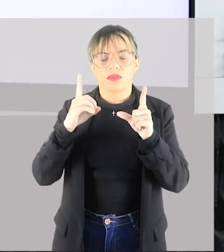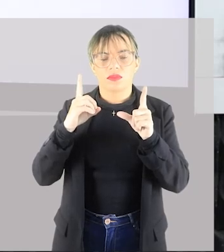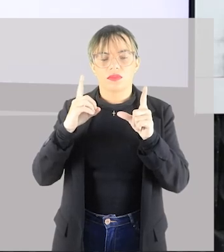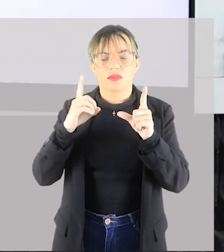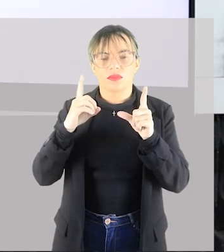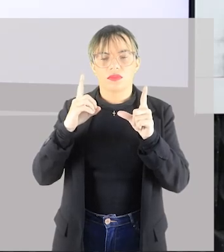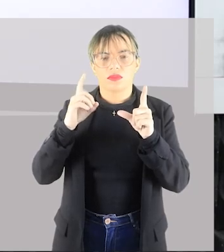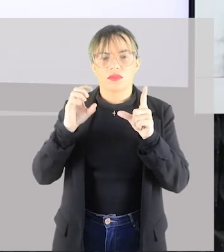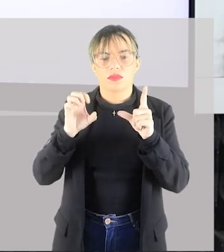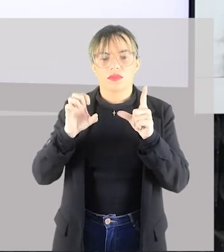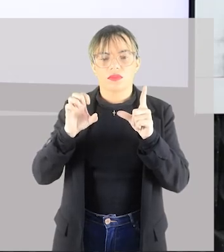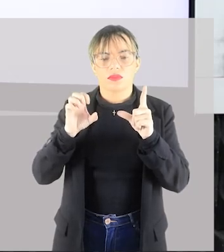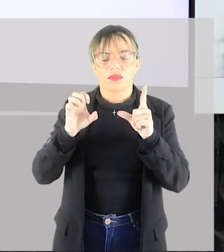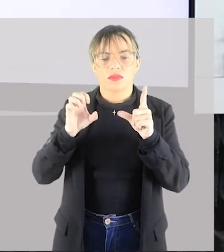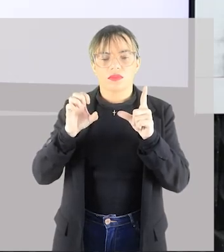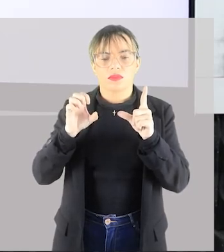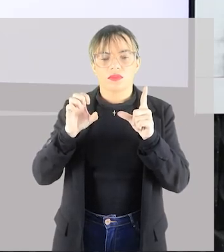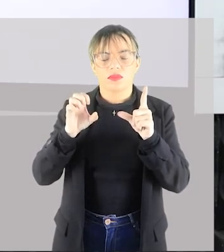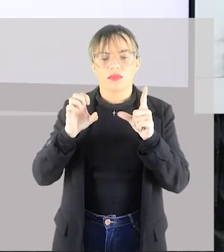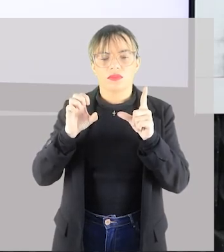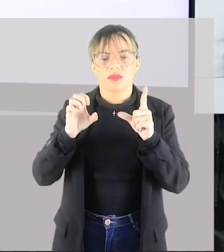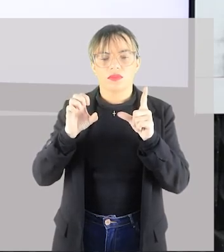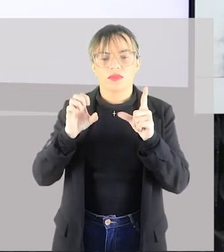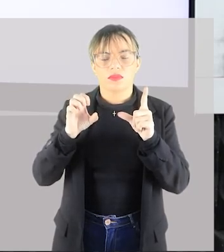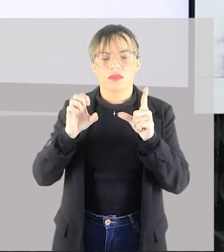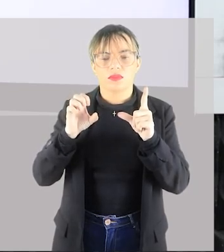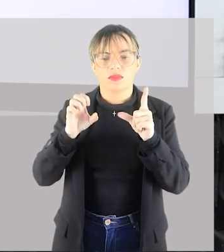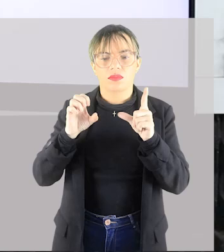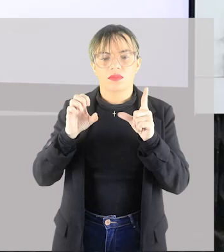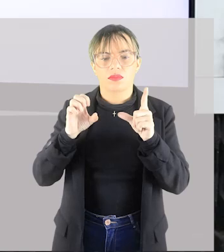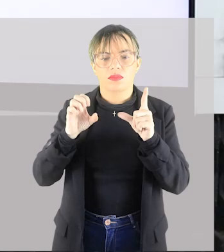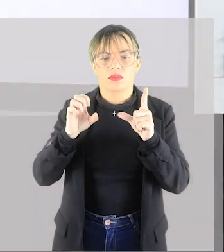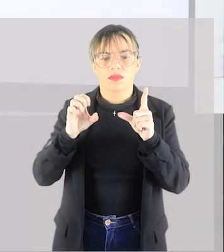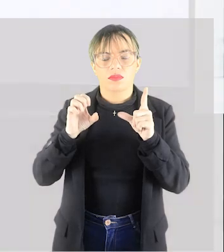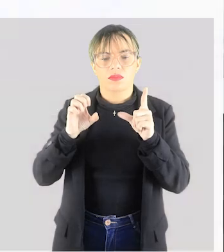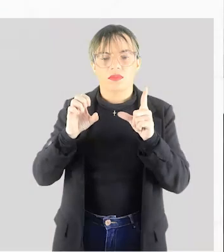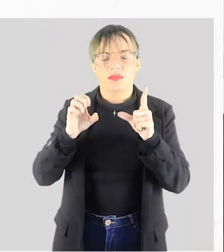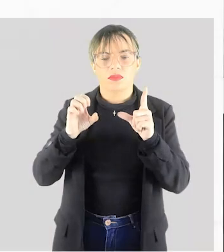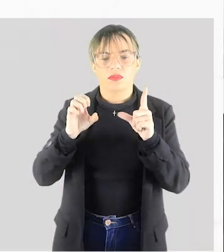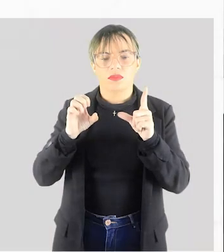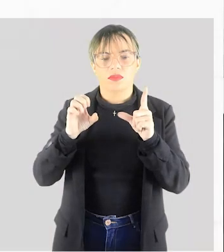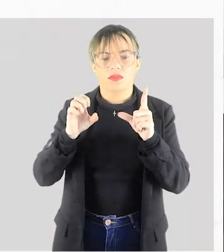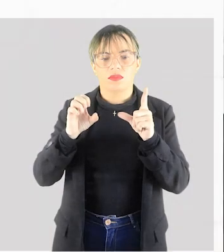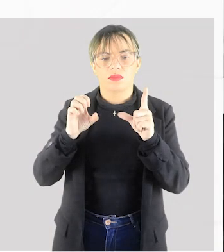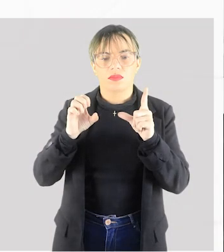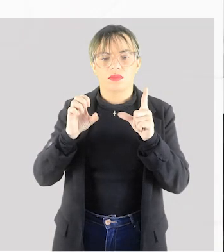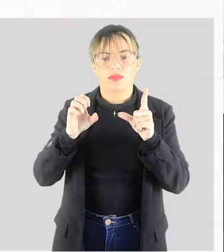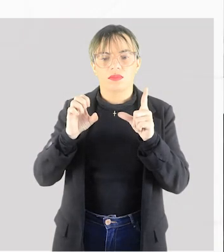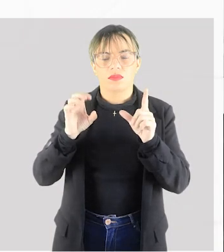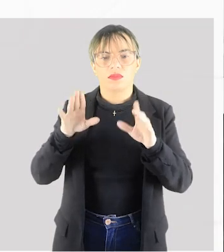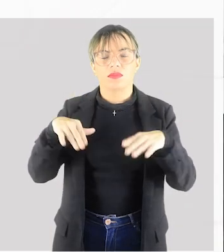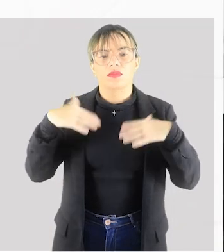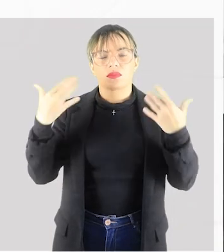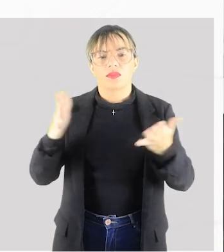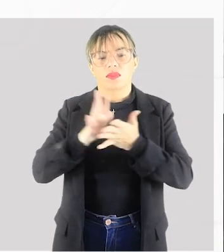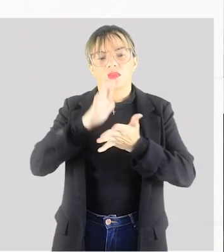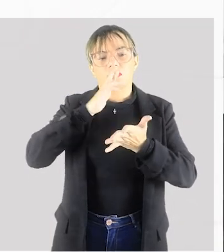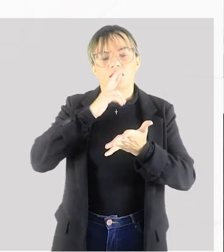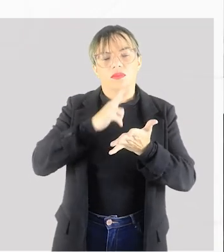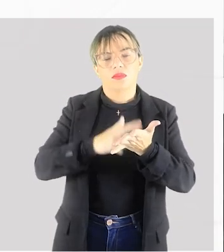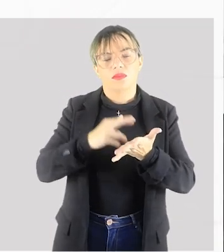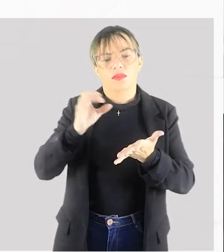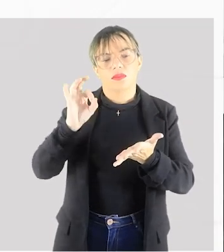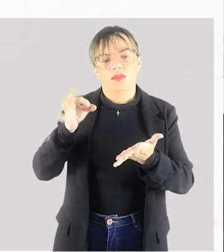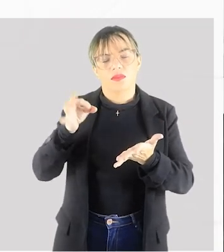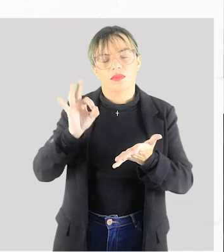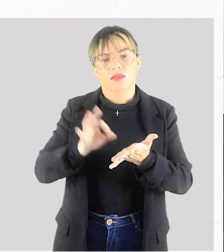física, letra E, a dança como sendo prejudicial à saúde. Então, a resposta correta,